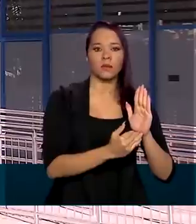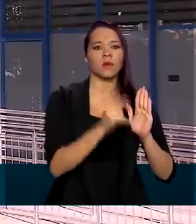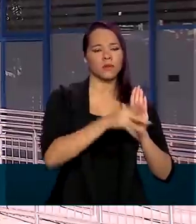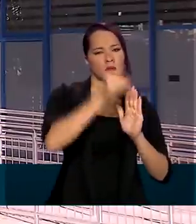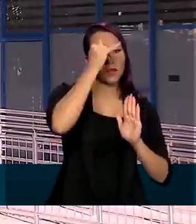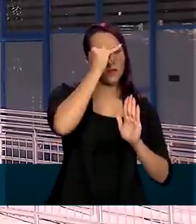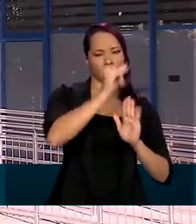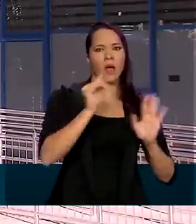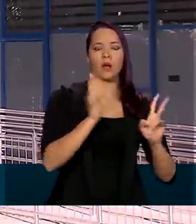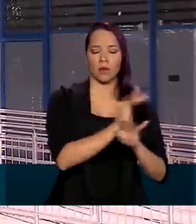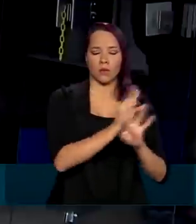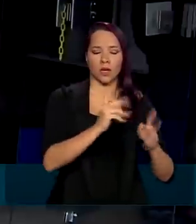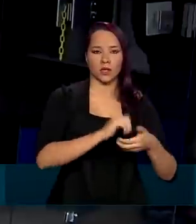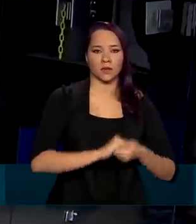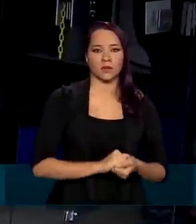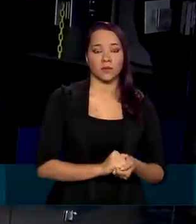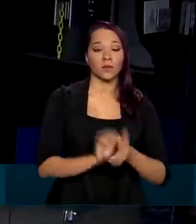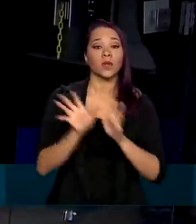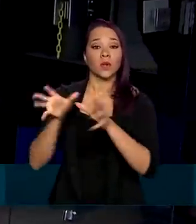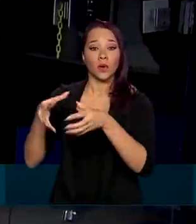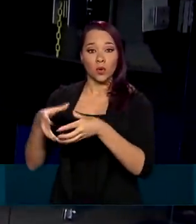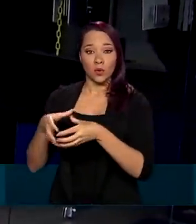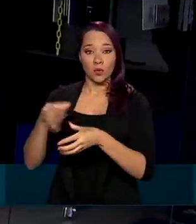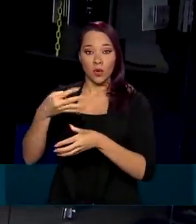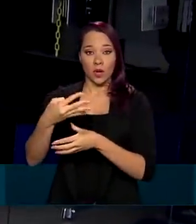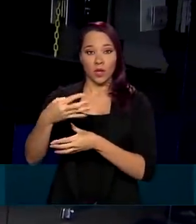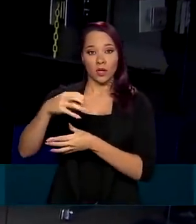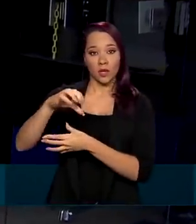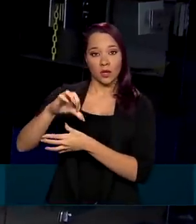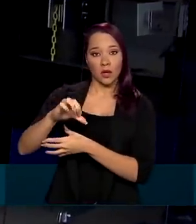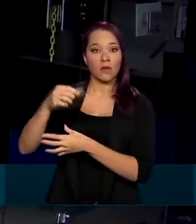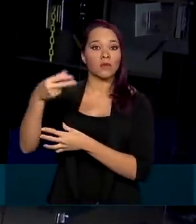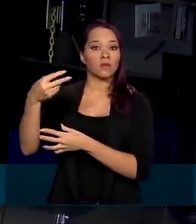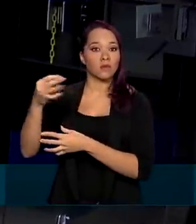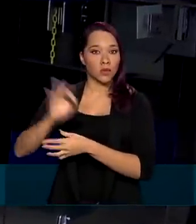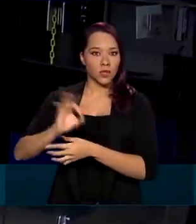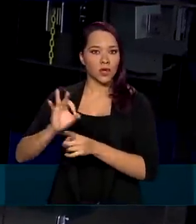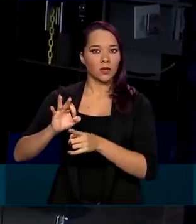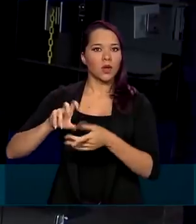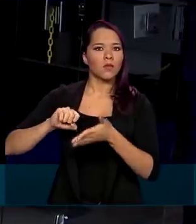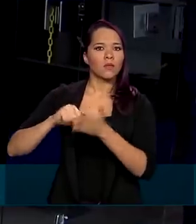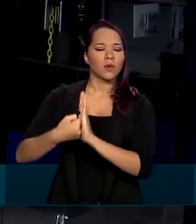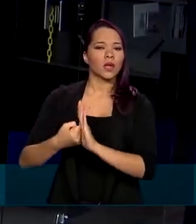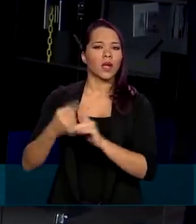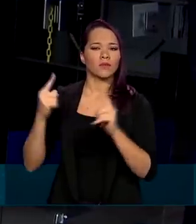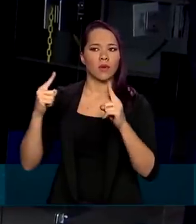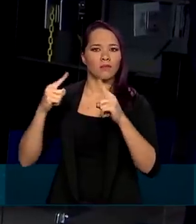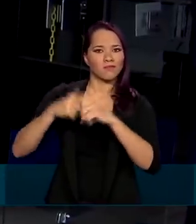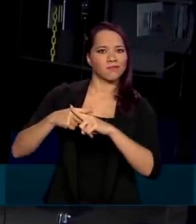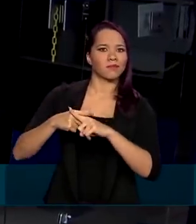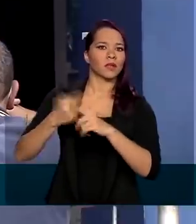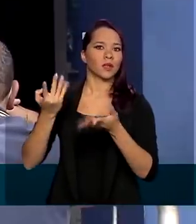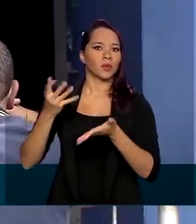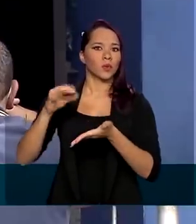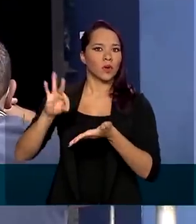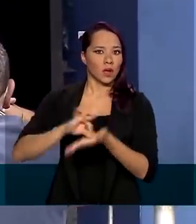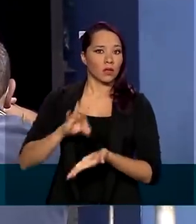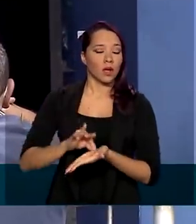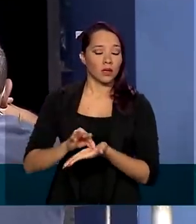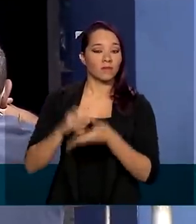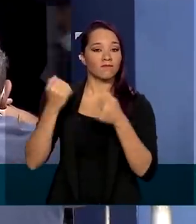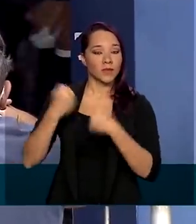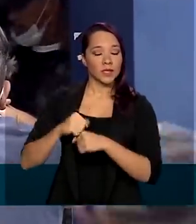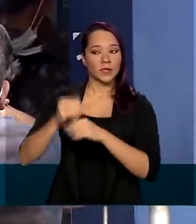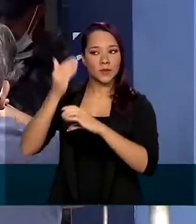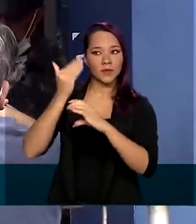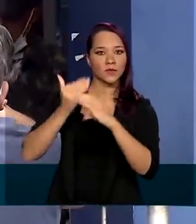evitar as aglomerações. Já os outros 49% foram bloqueados por inconsistência cadastral e deverão